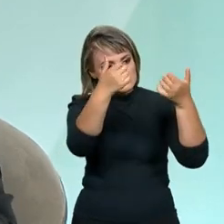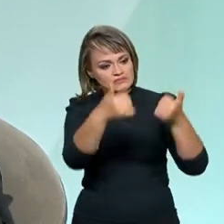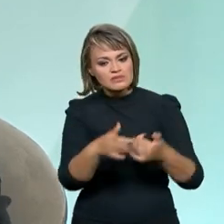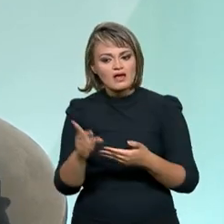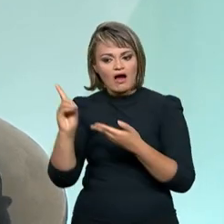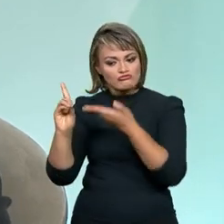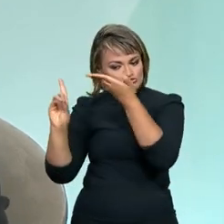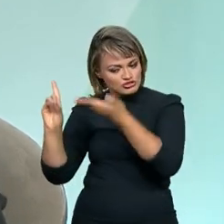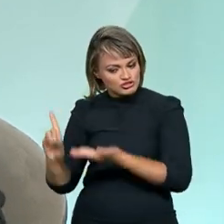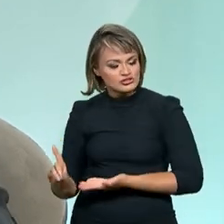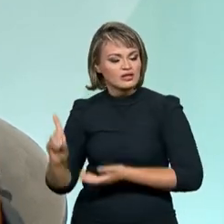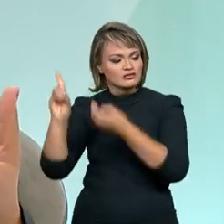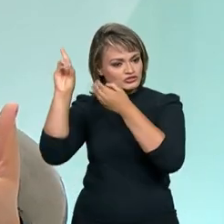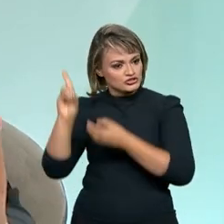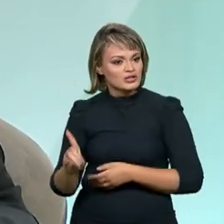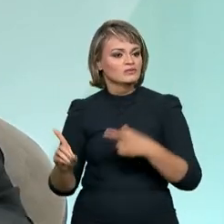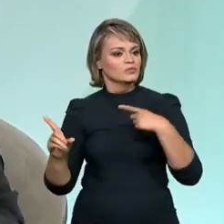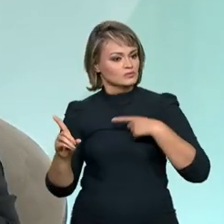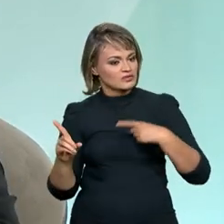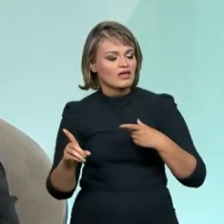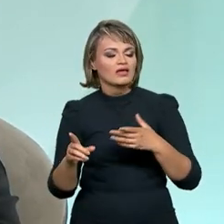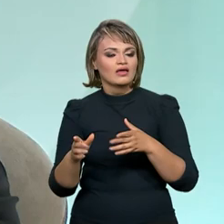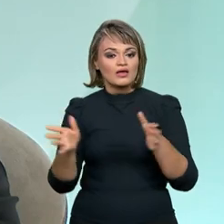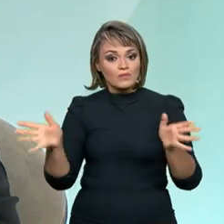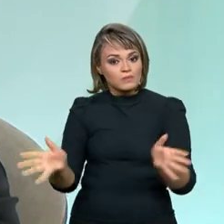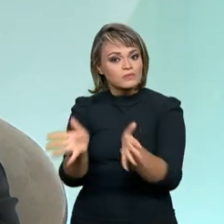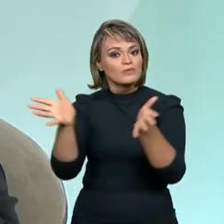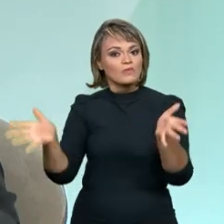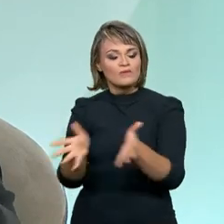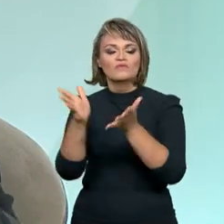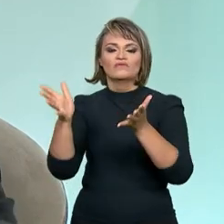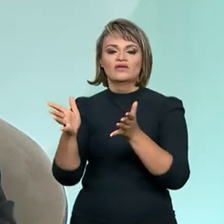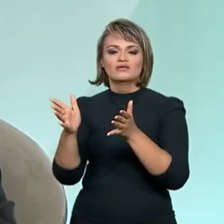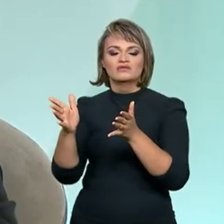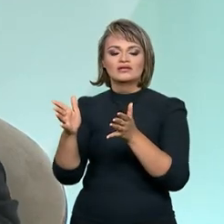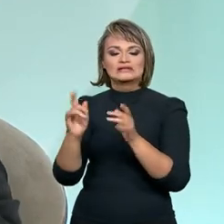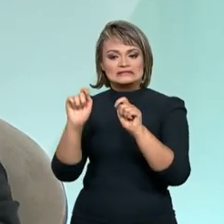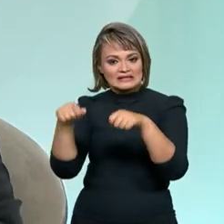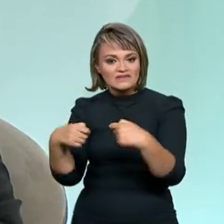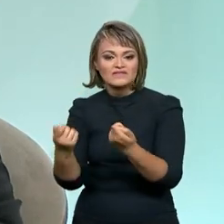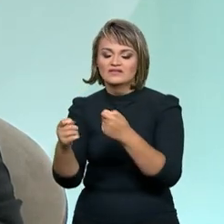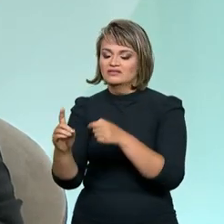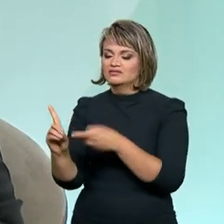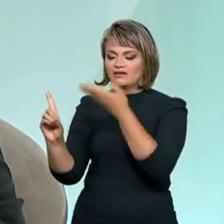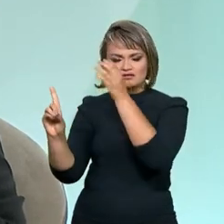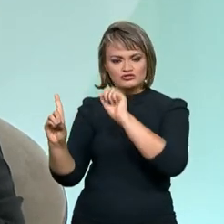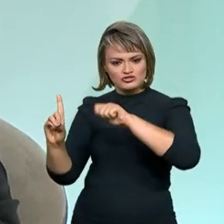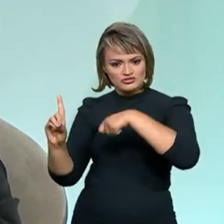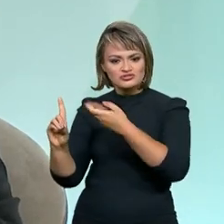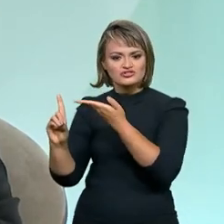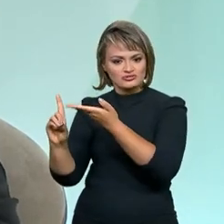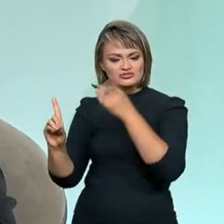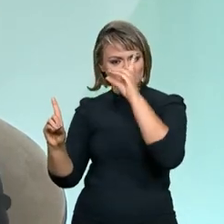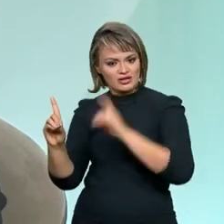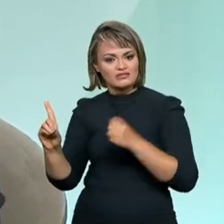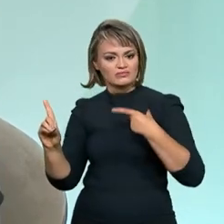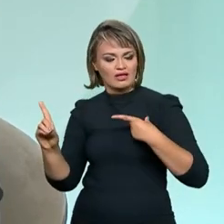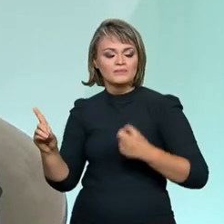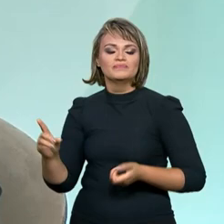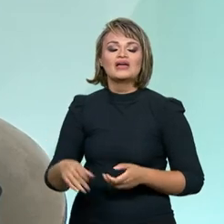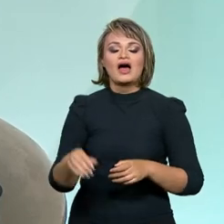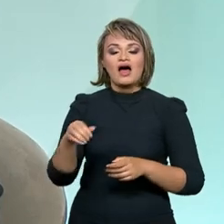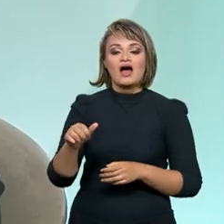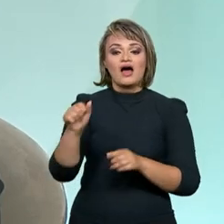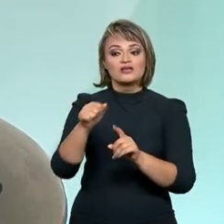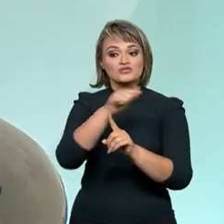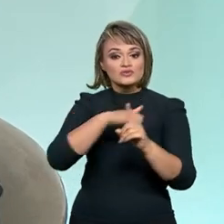estados e municípios, eles promovam essas políticas de proteção e defesa de direitos humanos. Nós fazemos isso com a sociedade